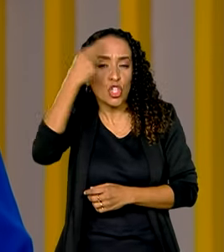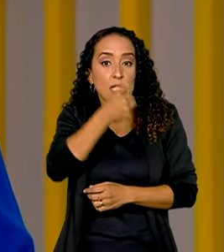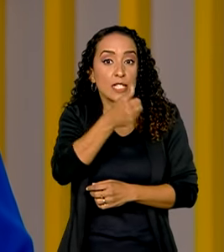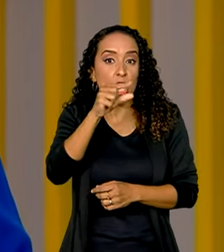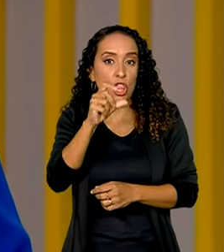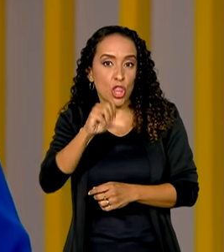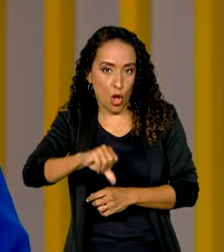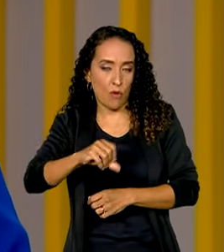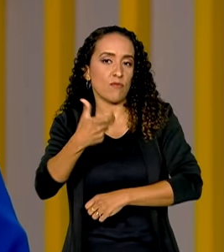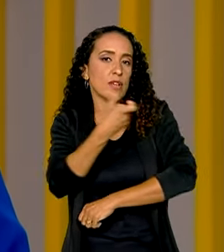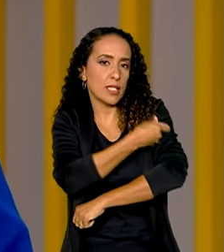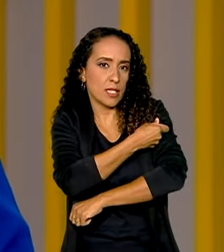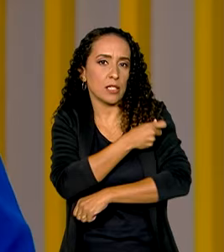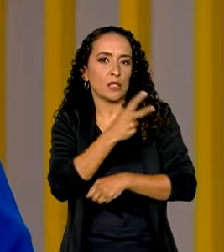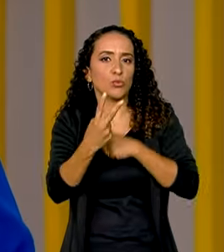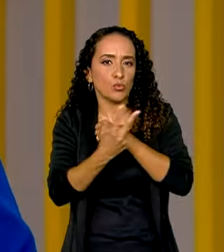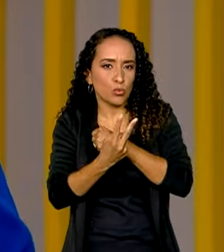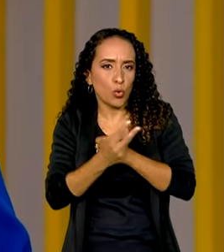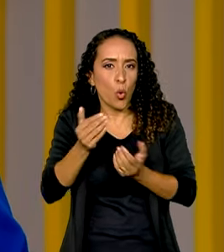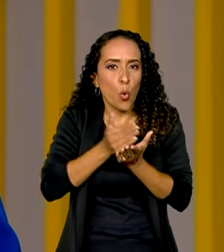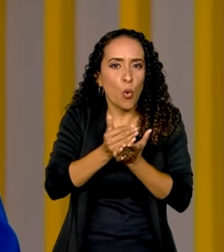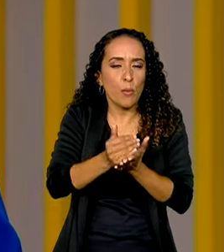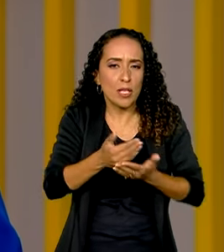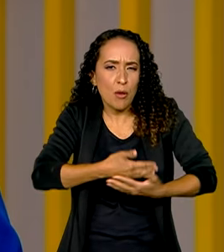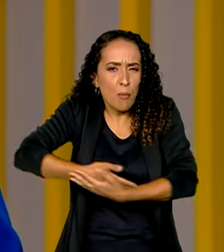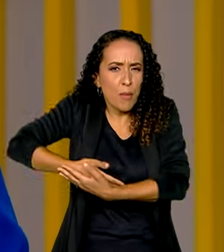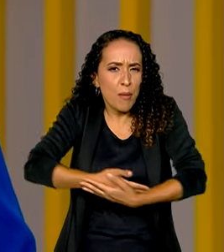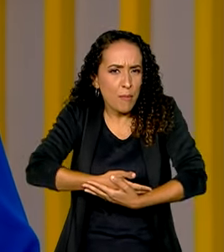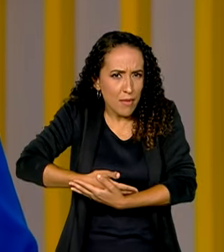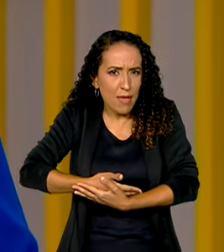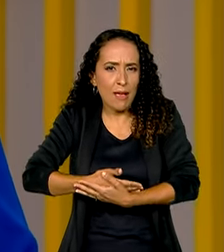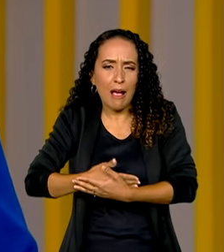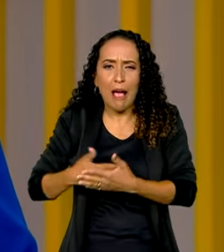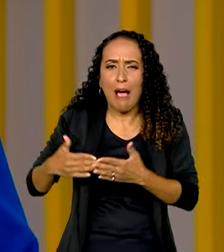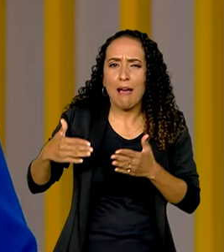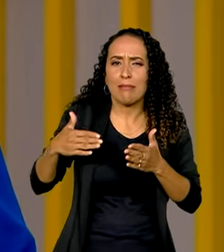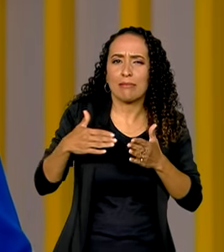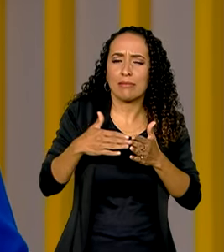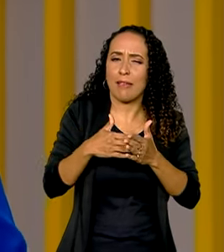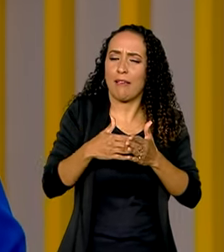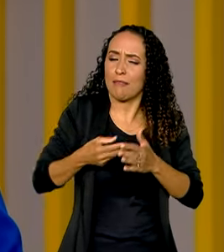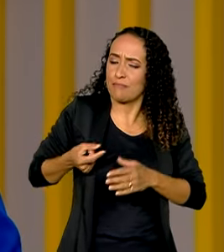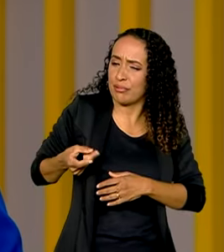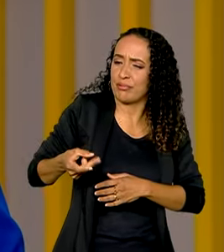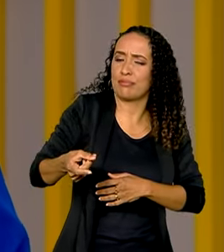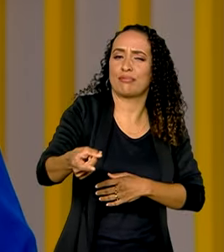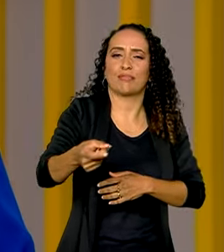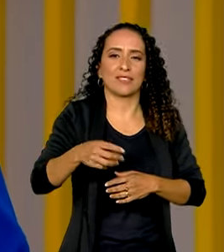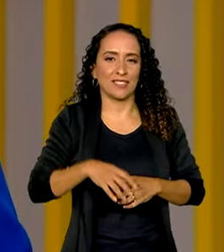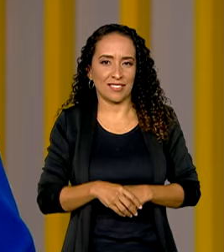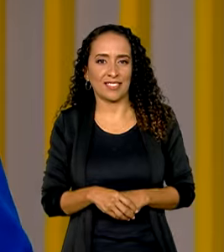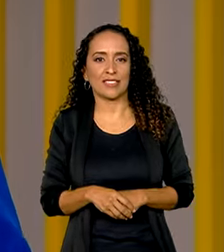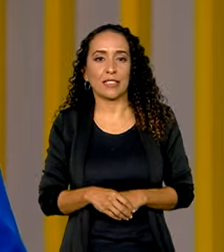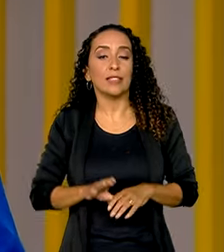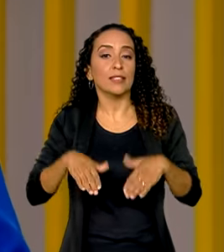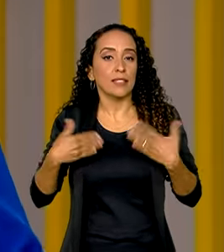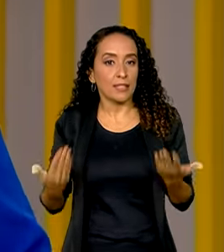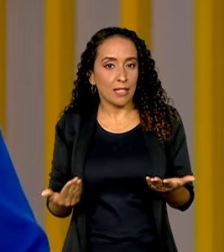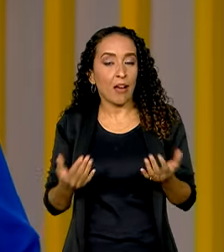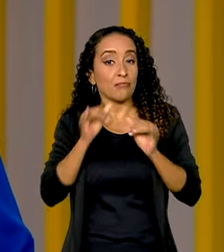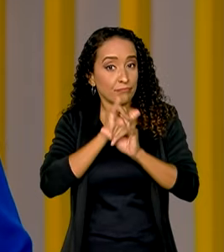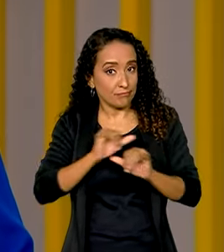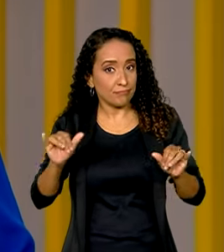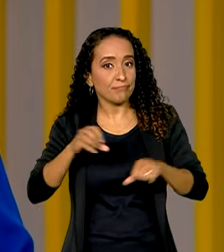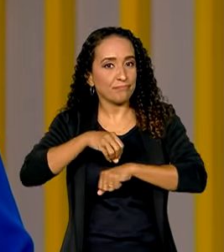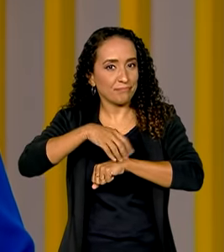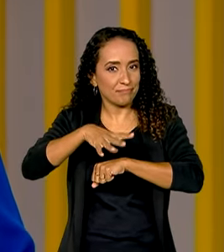vacinas, cuja proteção inicia nos recém-nascidos e pode se estender por toda a vida. Então, fica